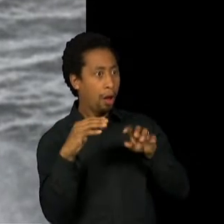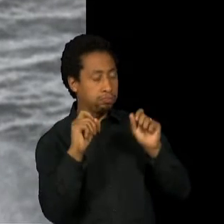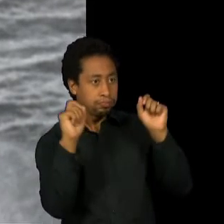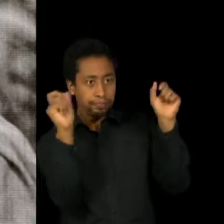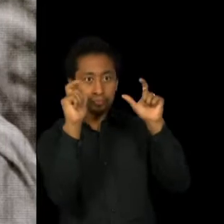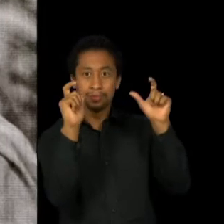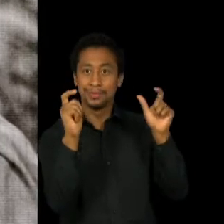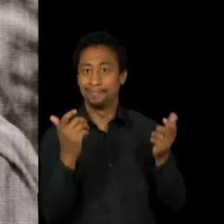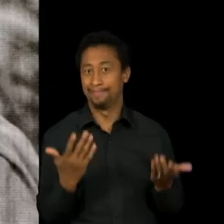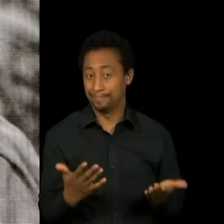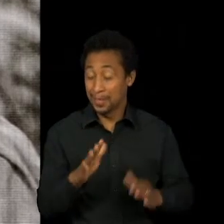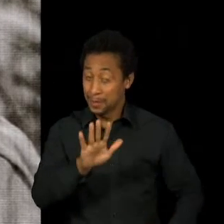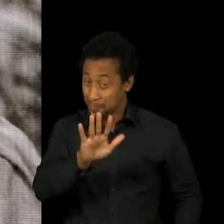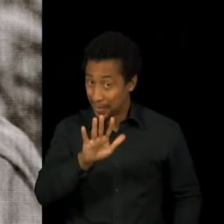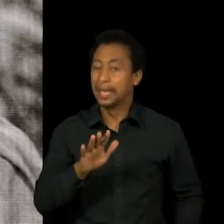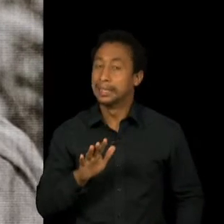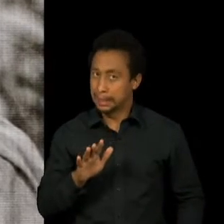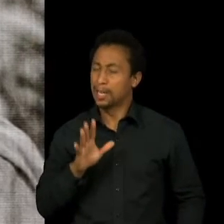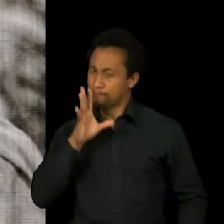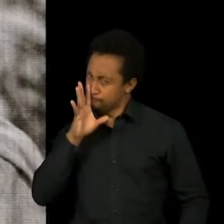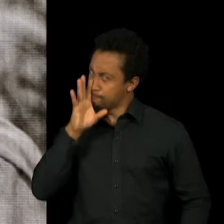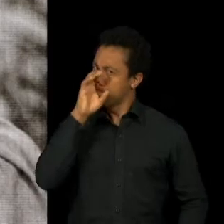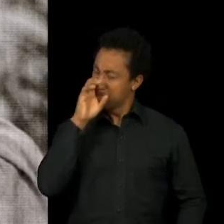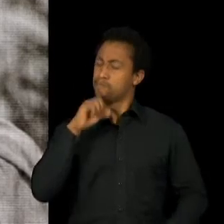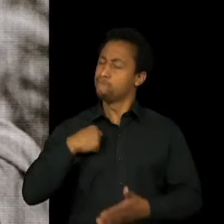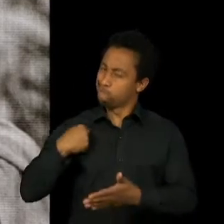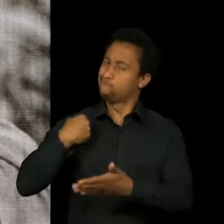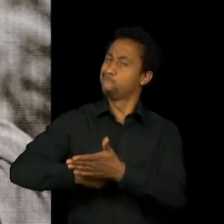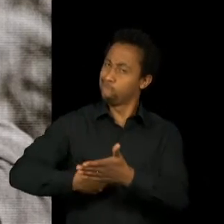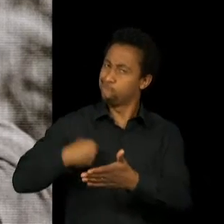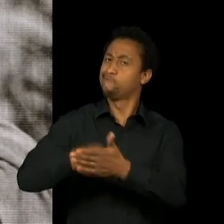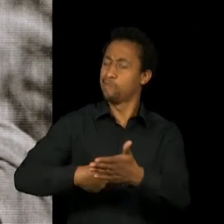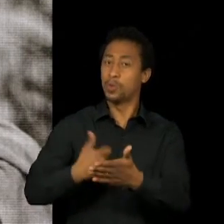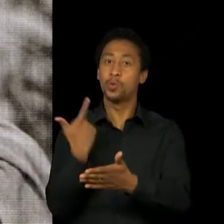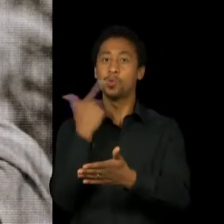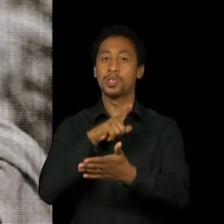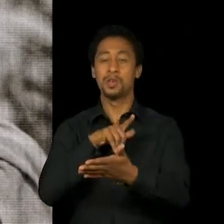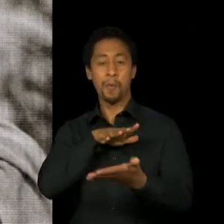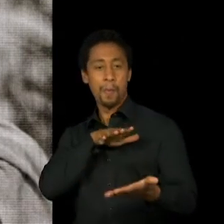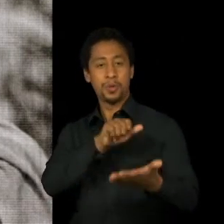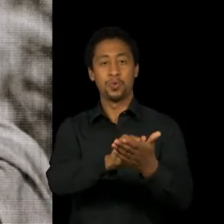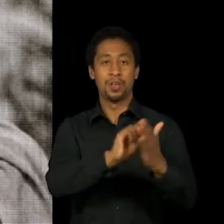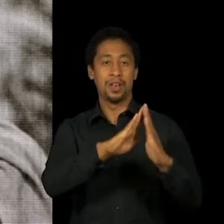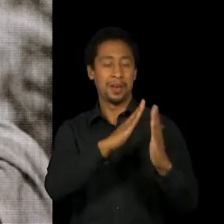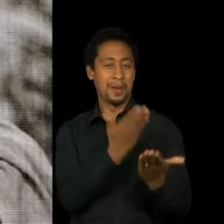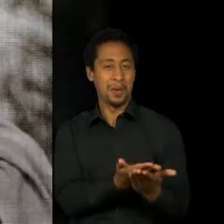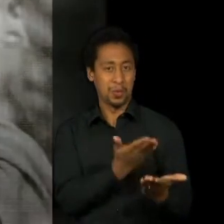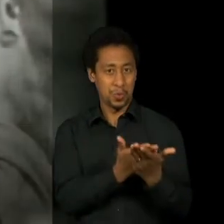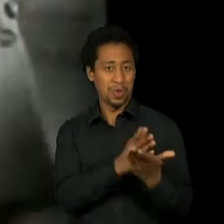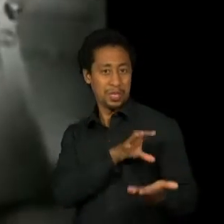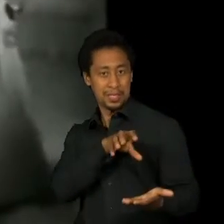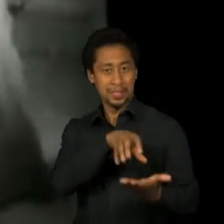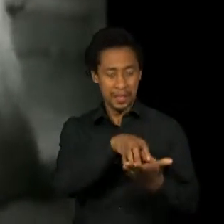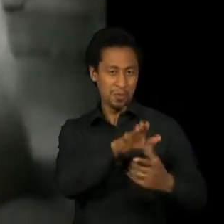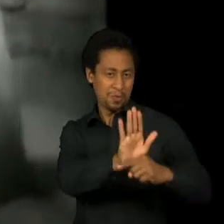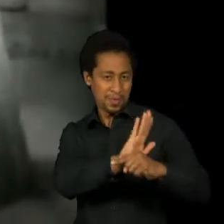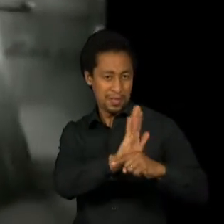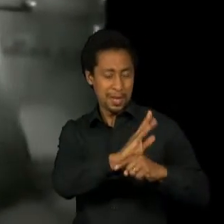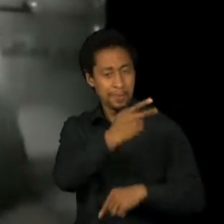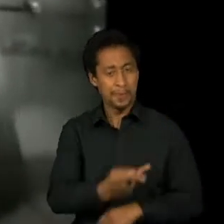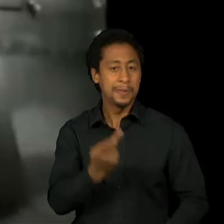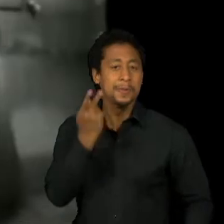Mas enfrentou as resistências e conseguiu se matricular no Centro de Estudos Cinematográficos de São Paulo.